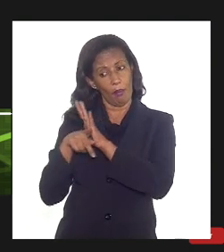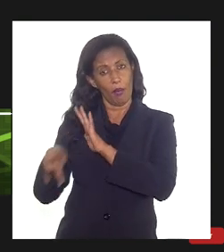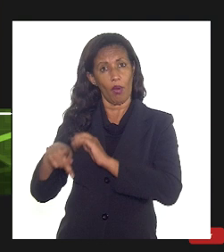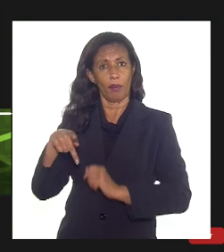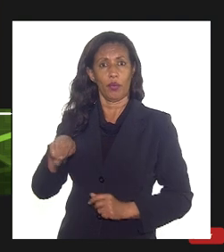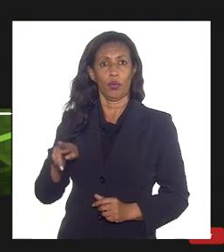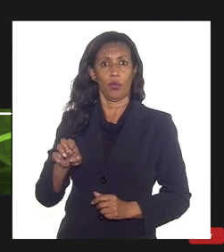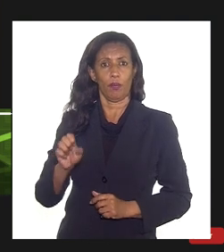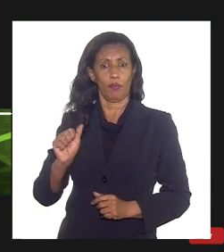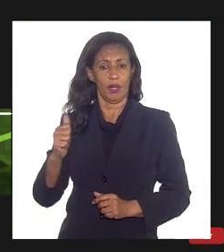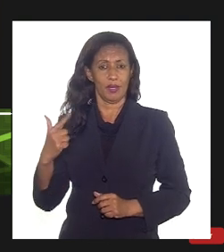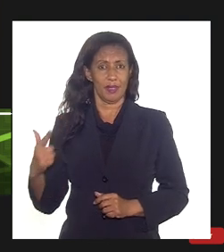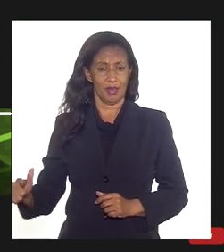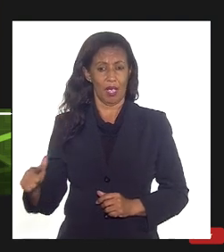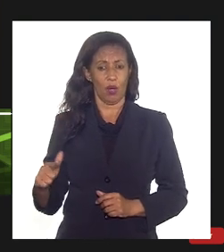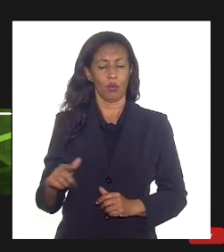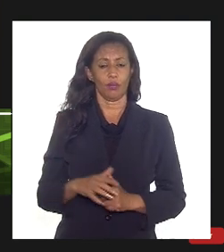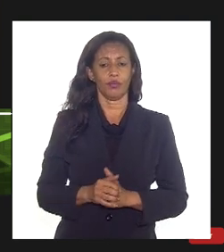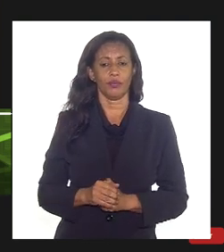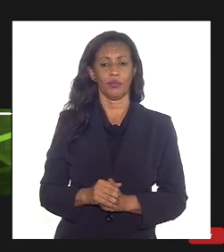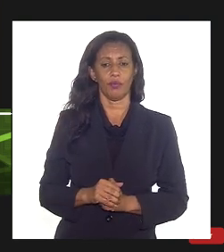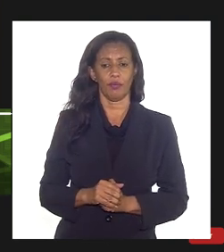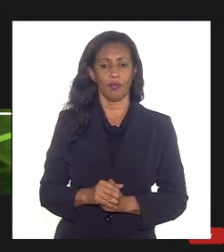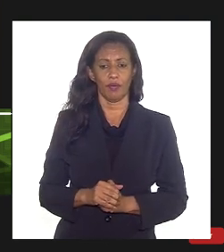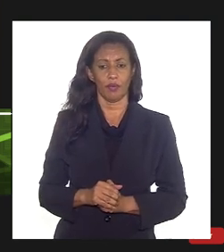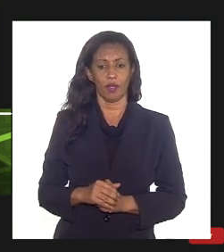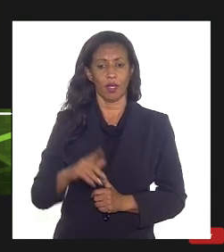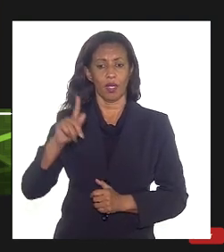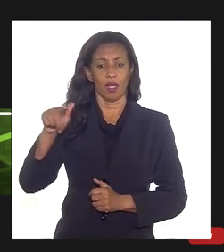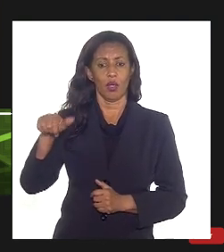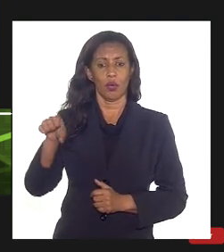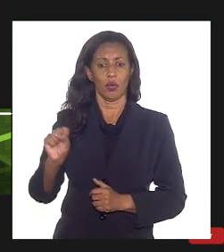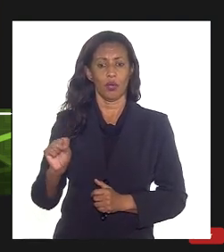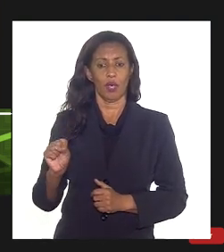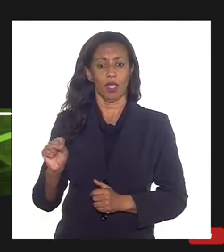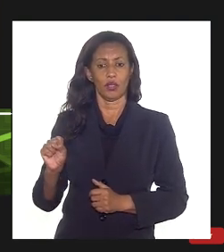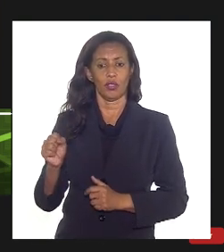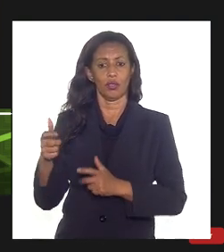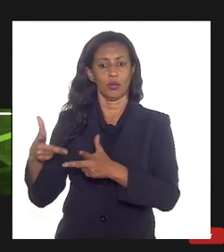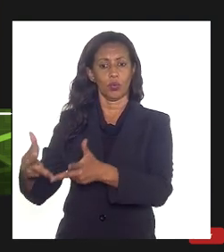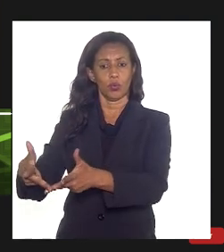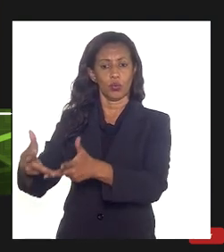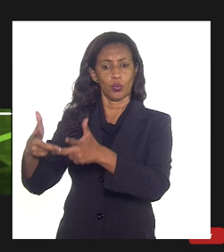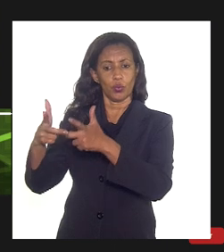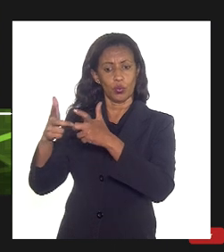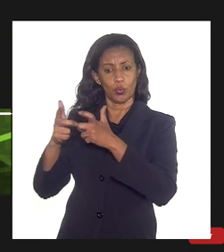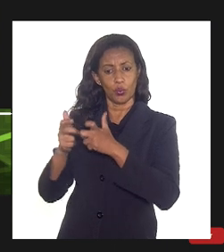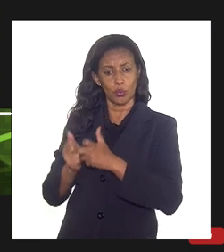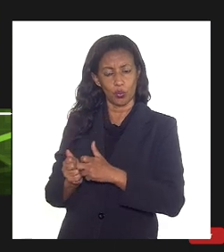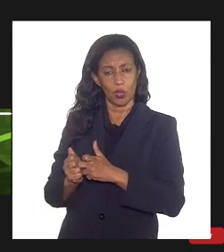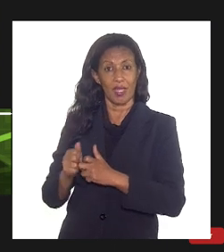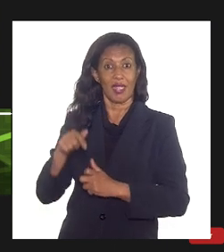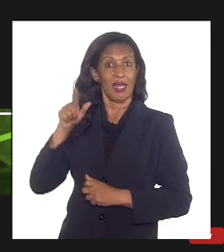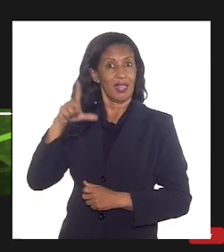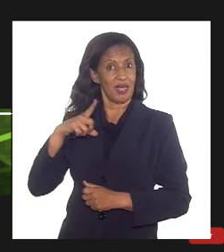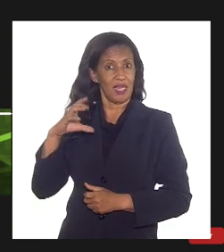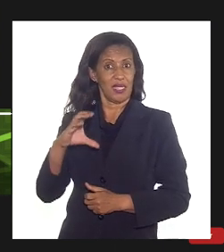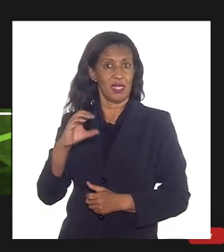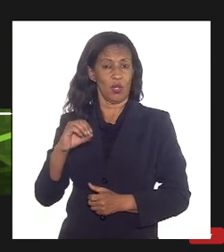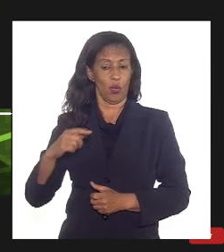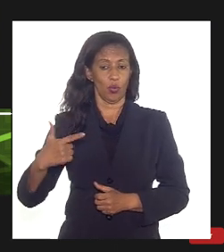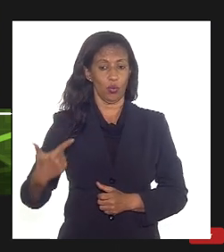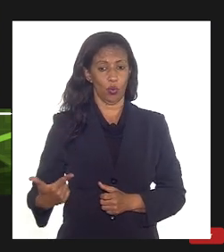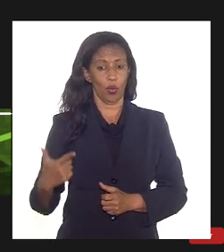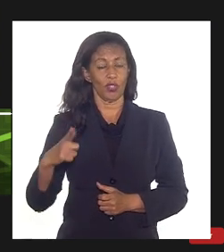ele tem contaminantes o que é isso não é um gás só de hidrocarboneto ele tem CO2 e tem